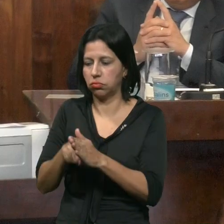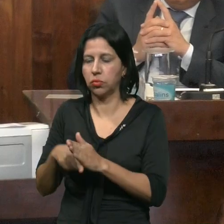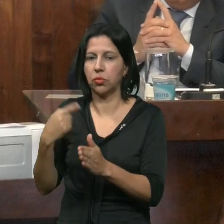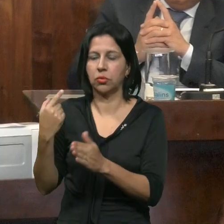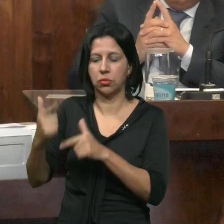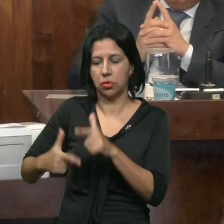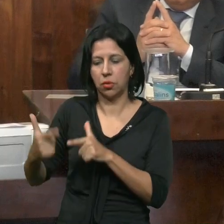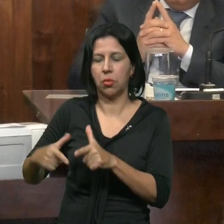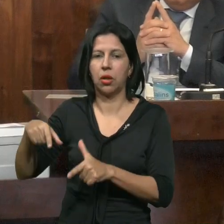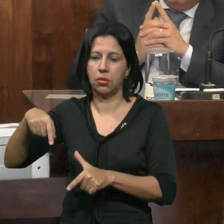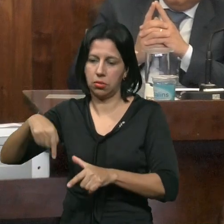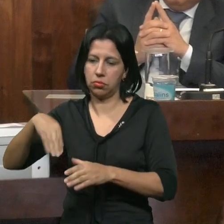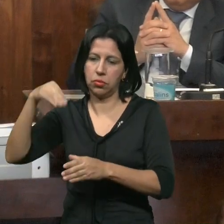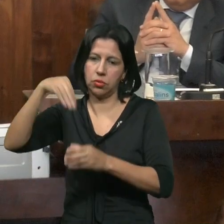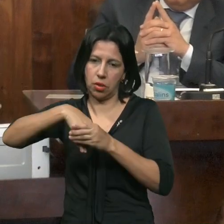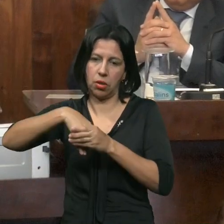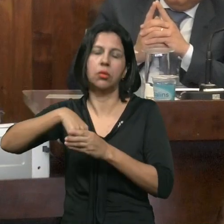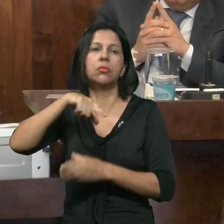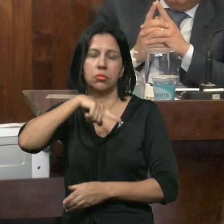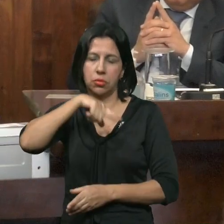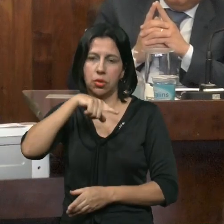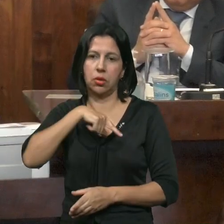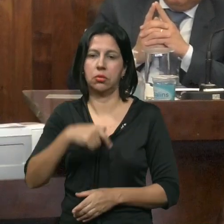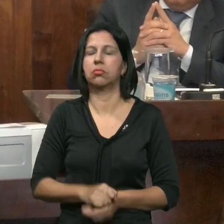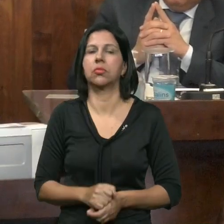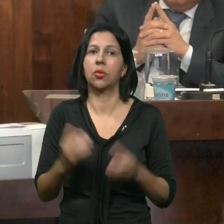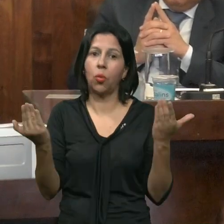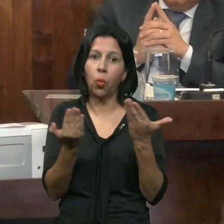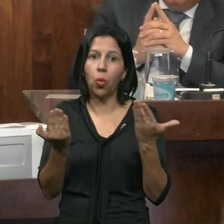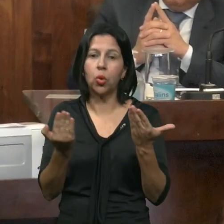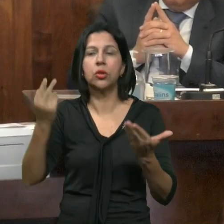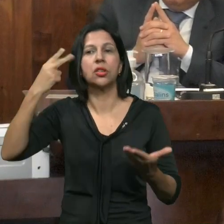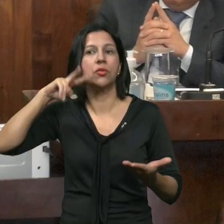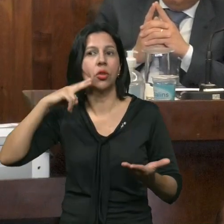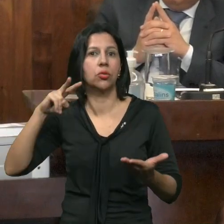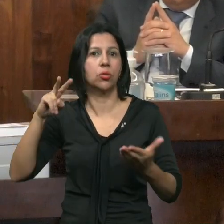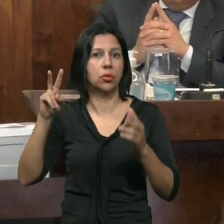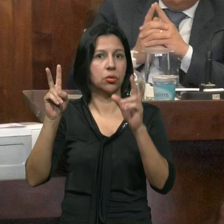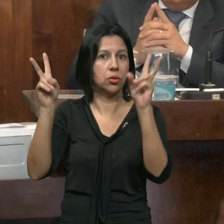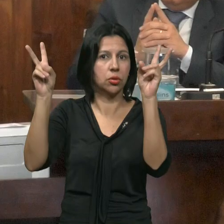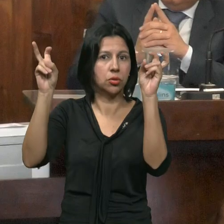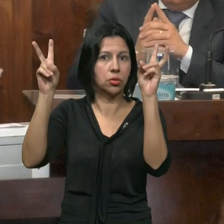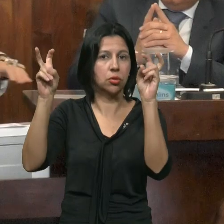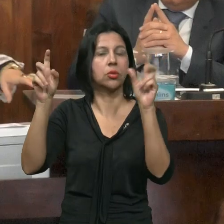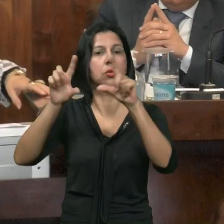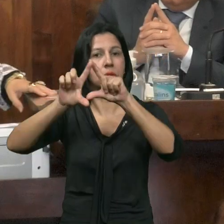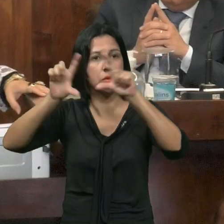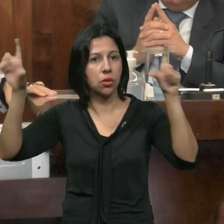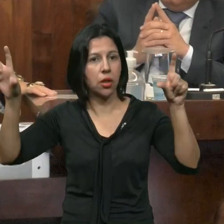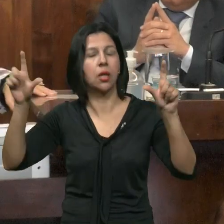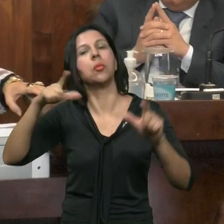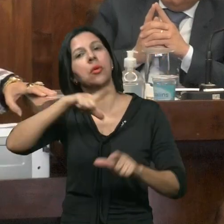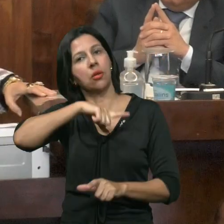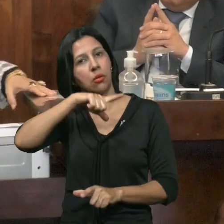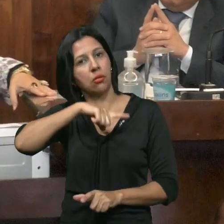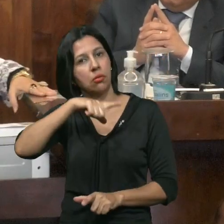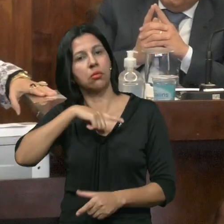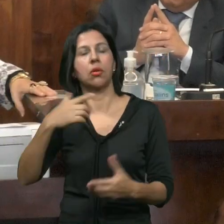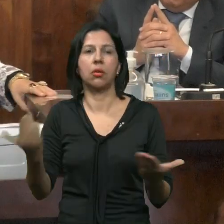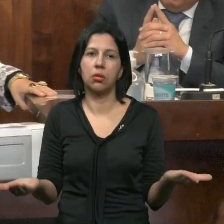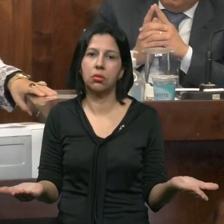Na Convocação De Uma Sessão Extraordinária Como É O Caso De Hoje Os Vereadores Estão Aqui E Tenho Certeza Absoluta Que O Motivo Que Levou Todo Mundo A Deixar